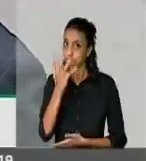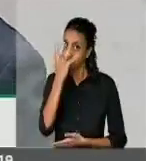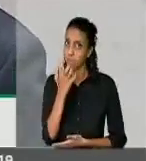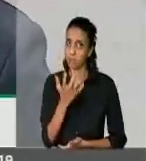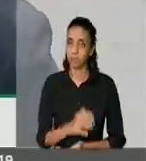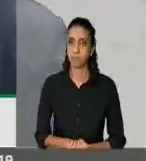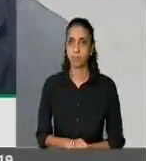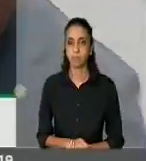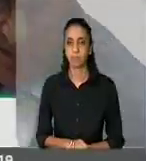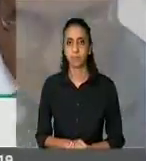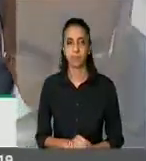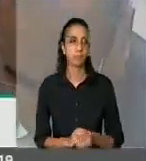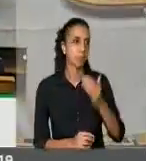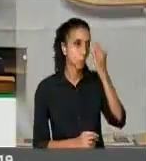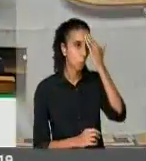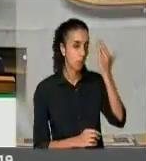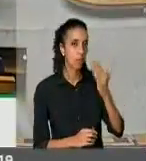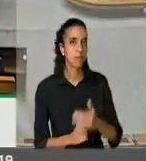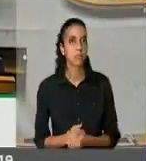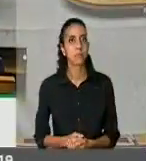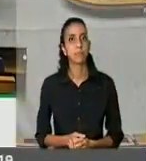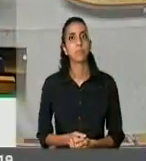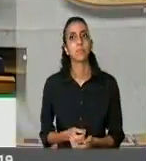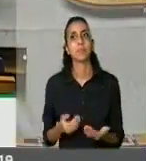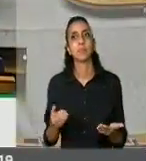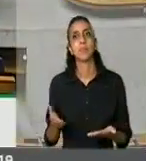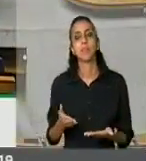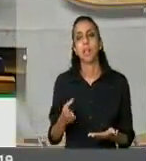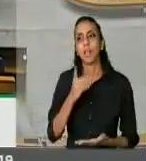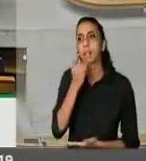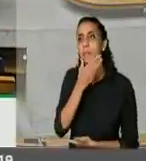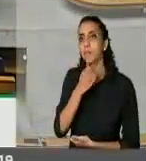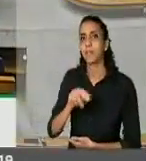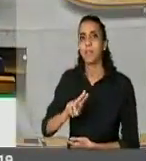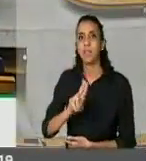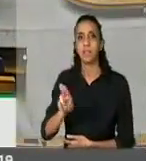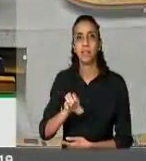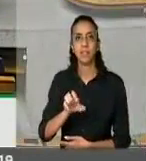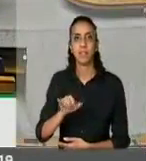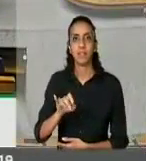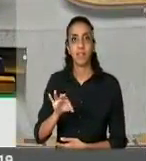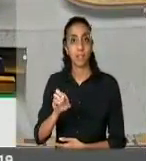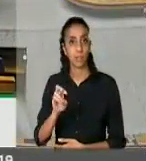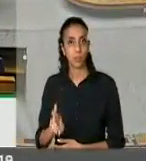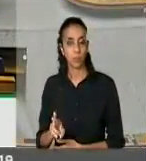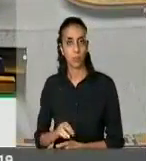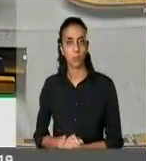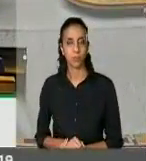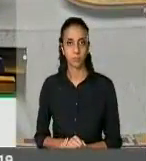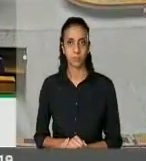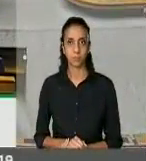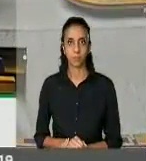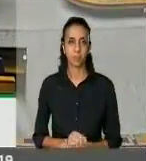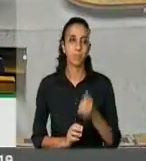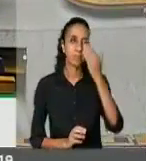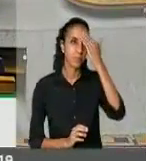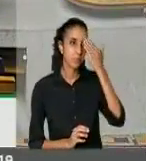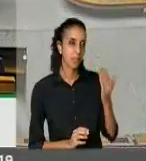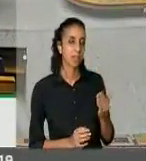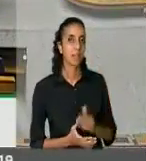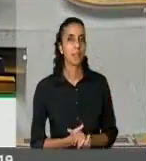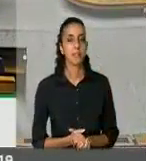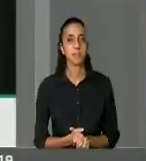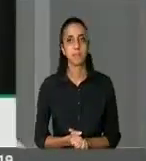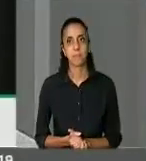Muito obrigado, deputado. Deputado Eitor Chuva, a senhora tem três minutos na tribuna. Muito obrigado, senhor presidente.